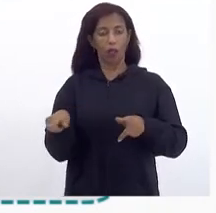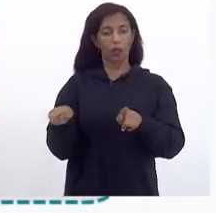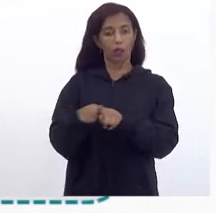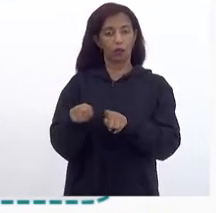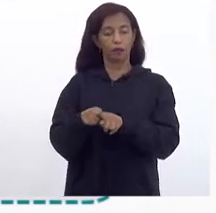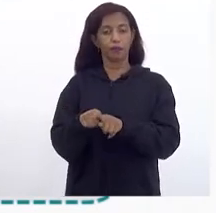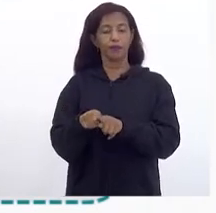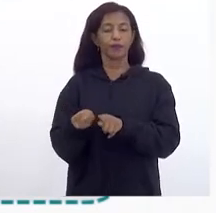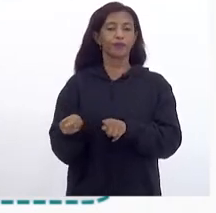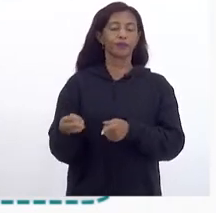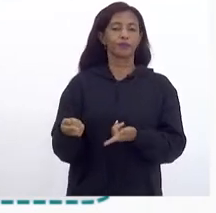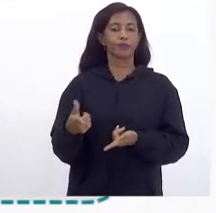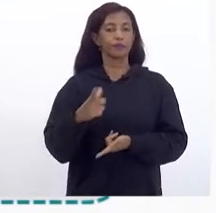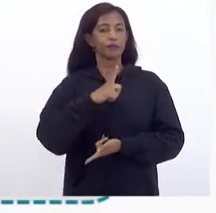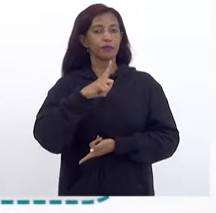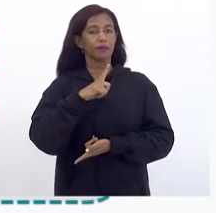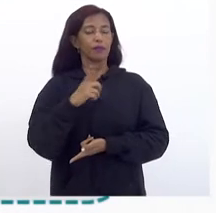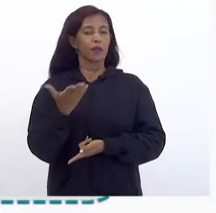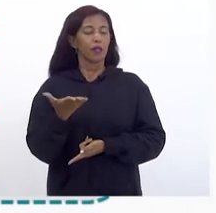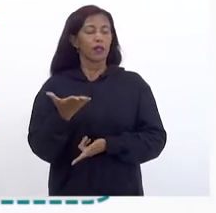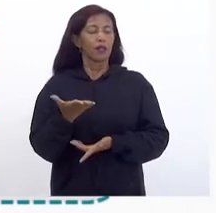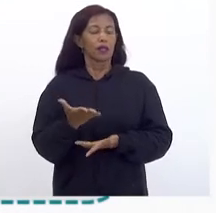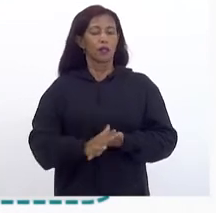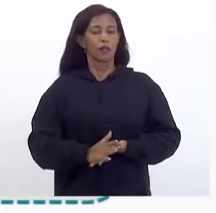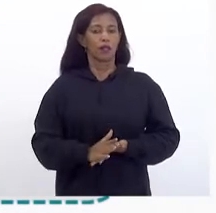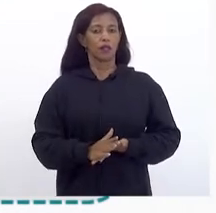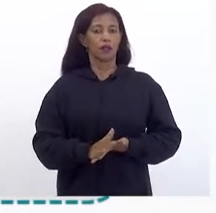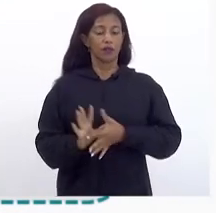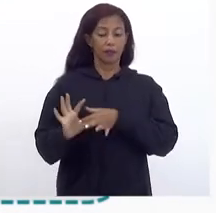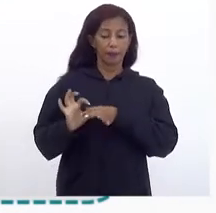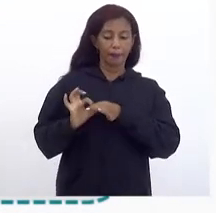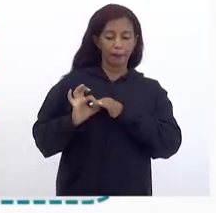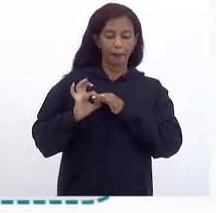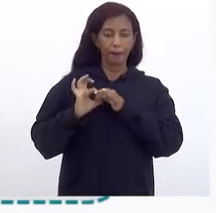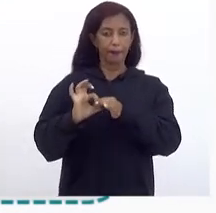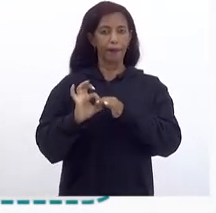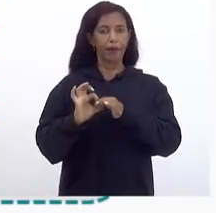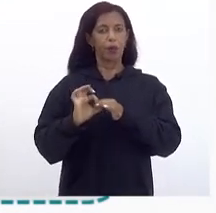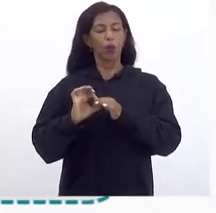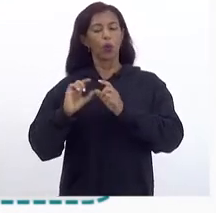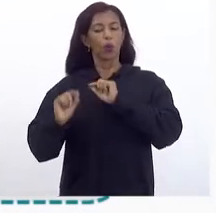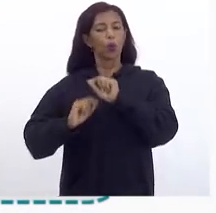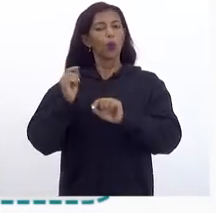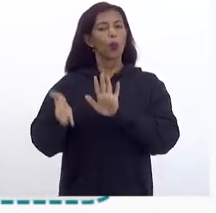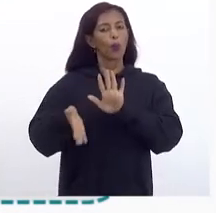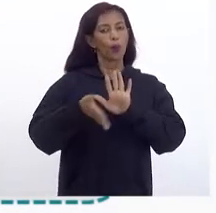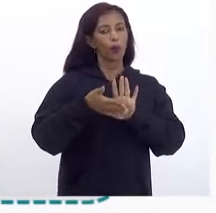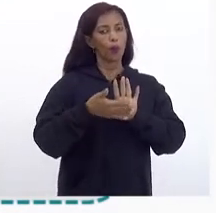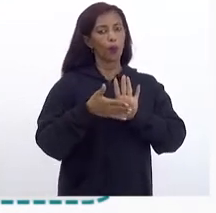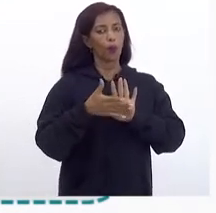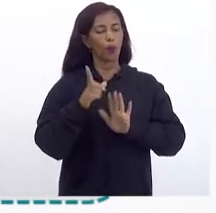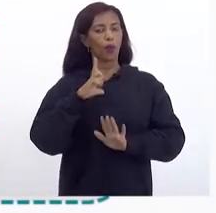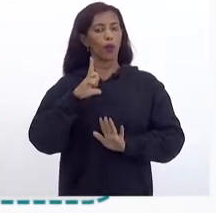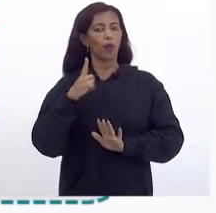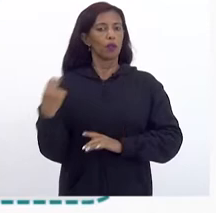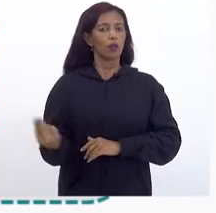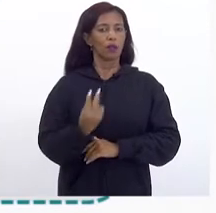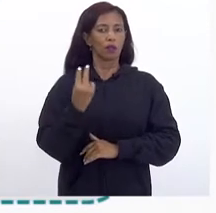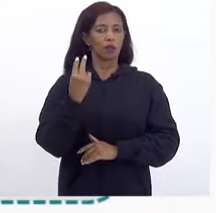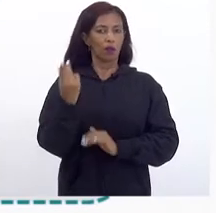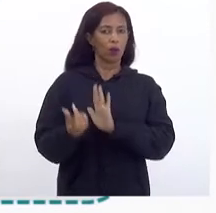tempo Que a gente fique Amarrado Naquilo que a gente se propôs Em termos de valores